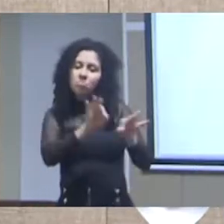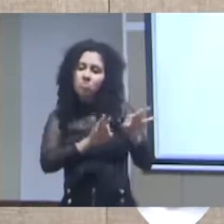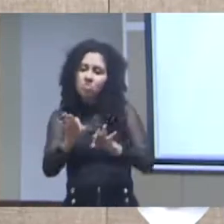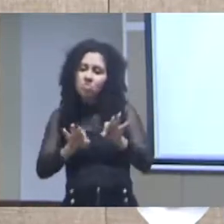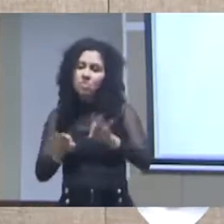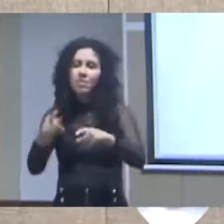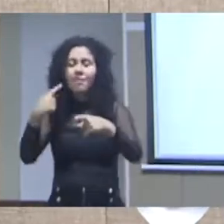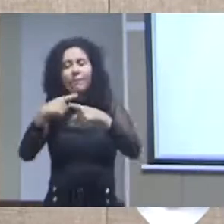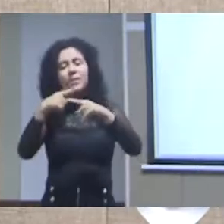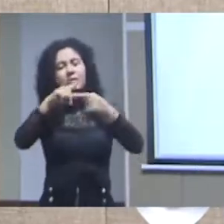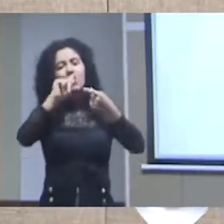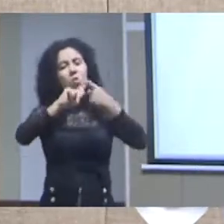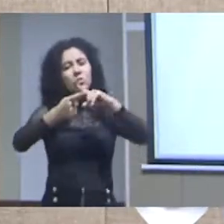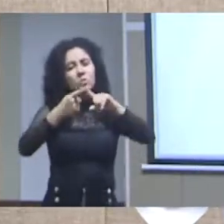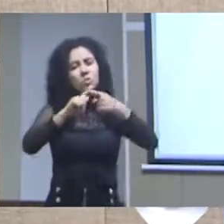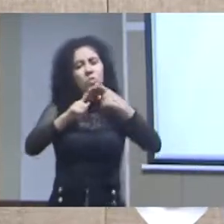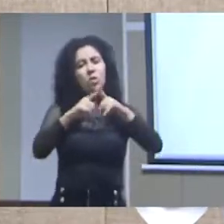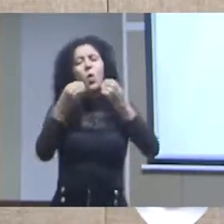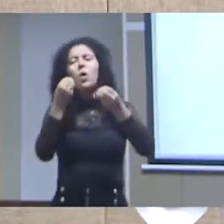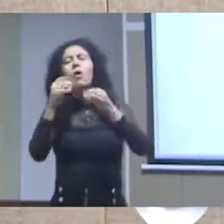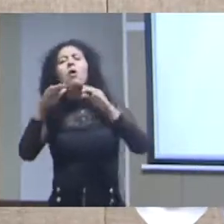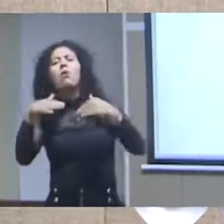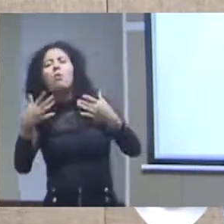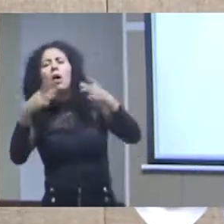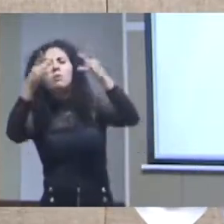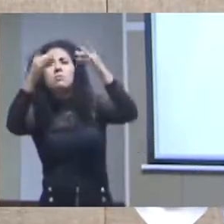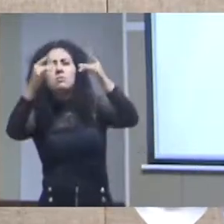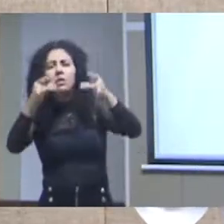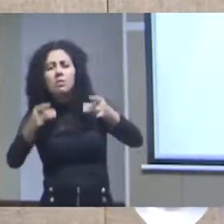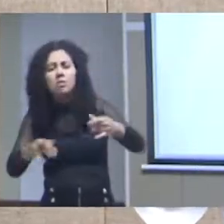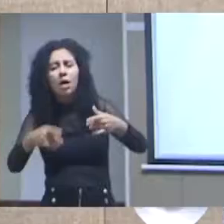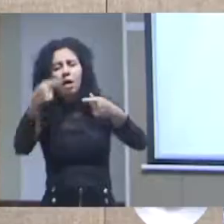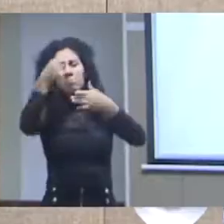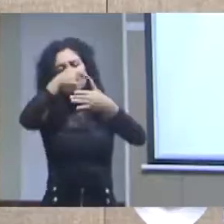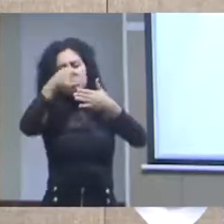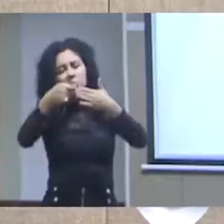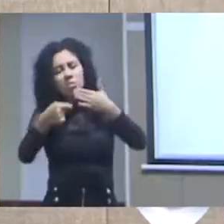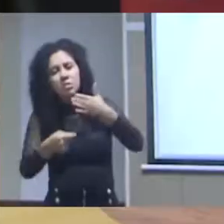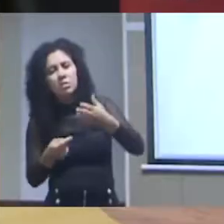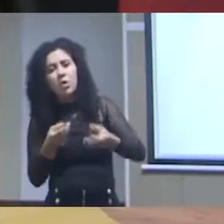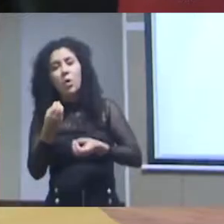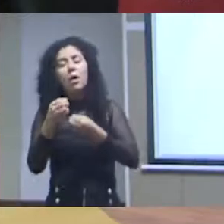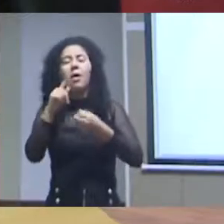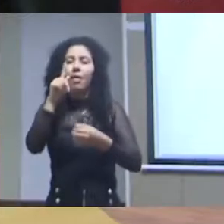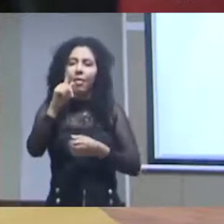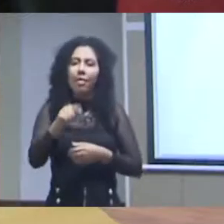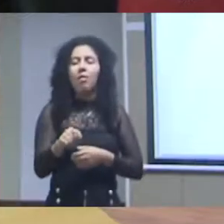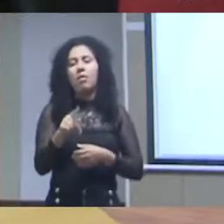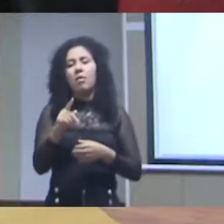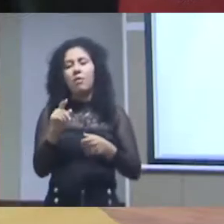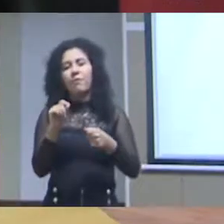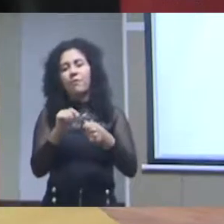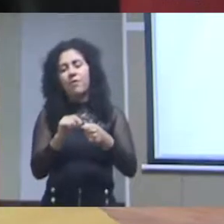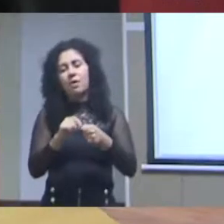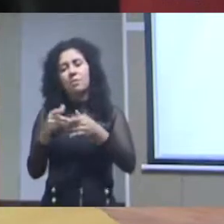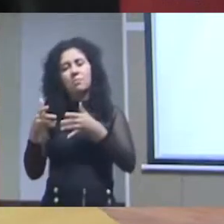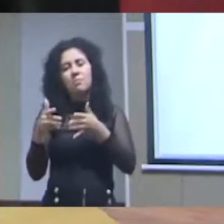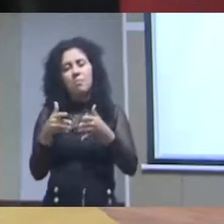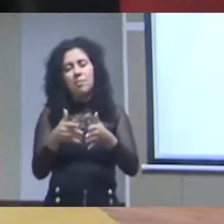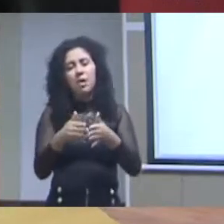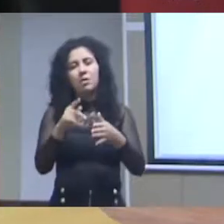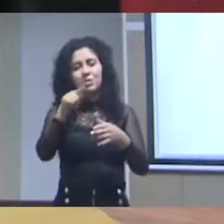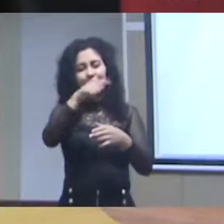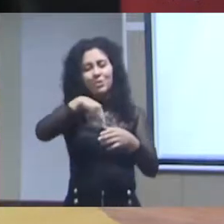gente não fez uma discussão ainda semântica de metadados quais são as melhores recomendações melhores práticas e tudo isso faz parte desse contexto que a gente está